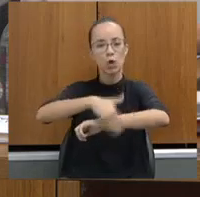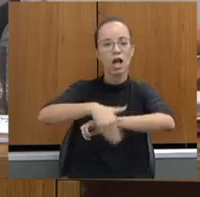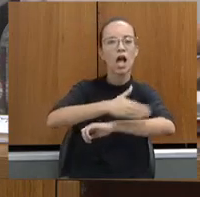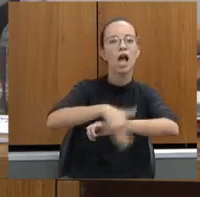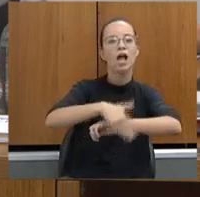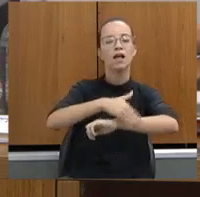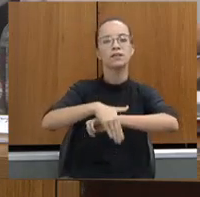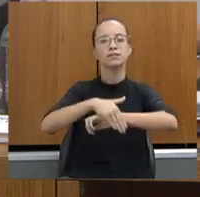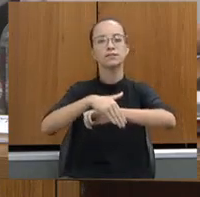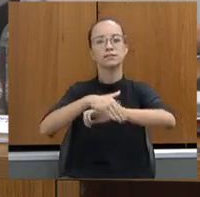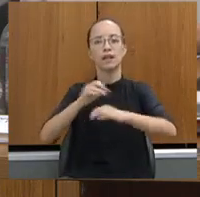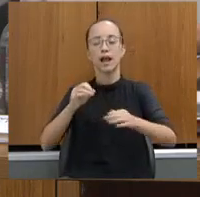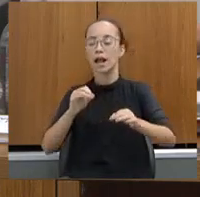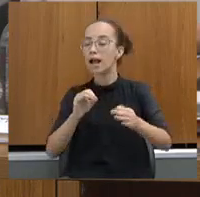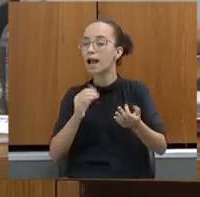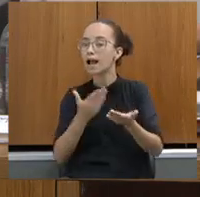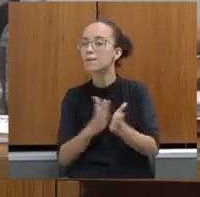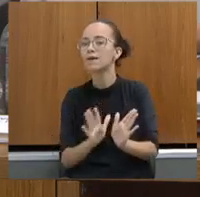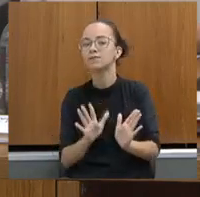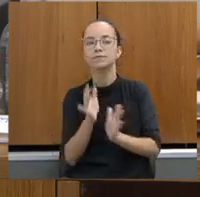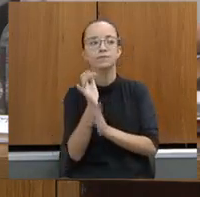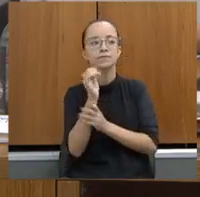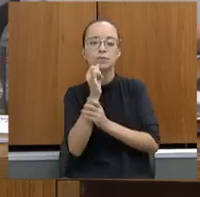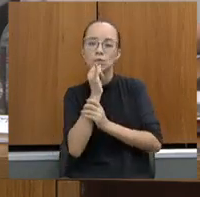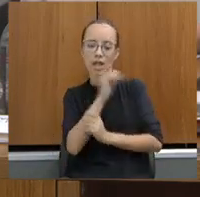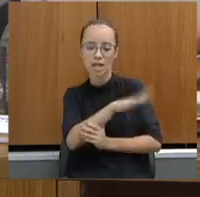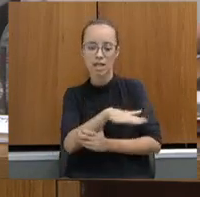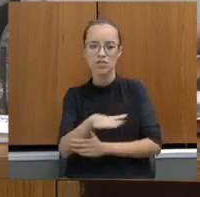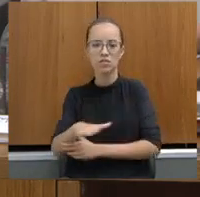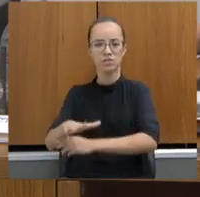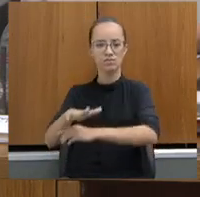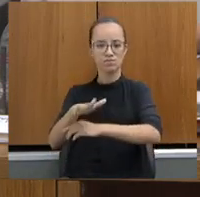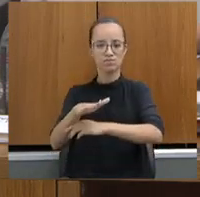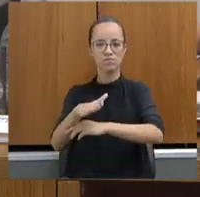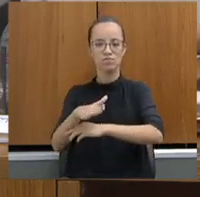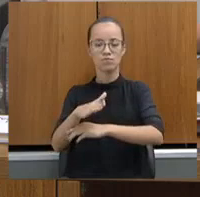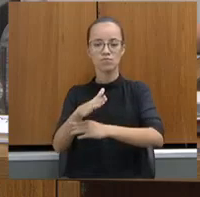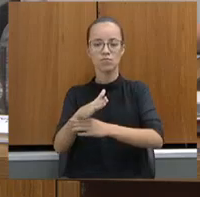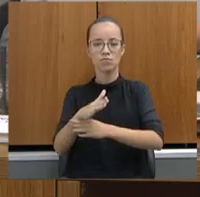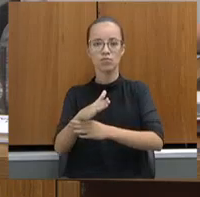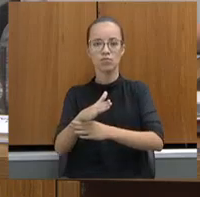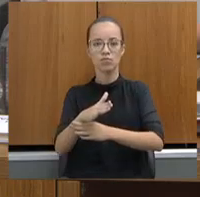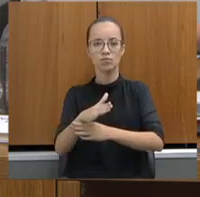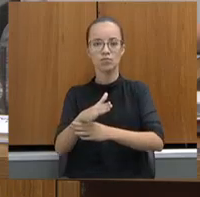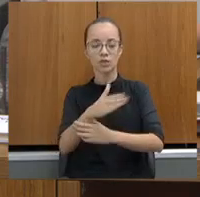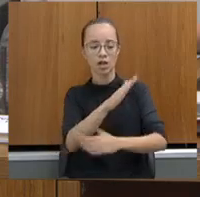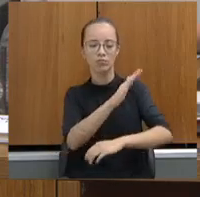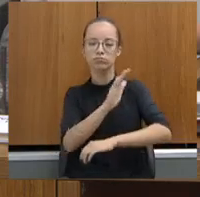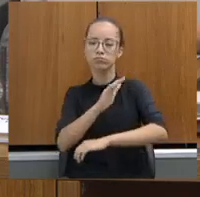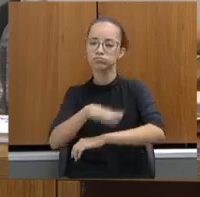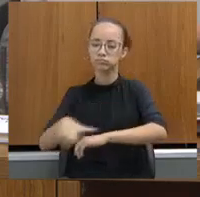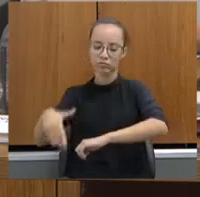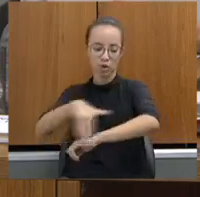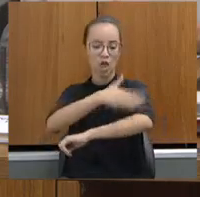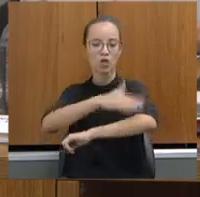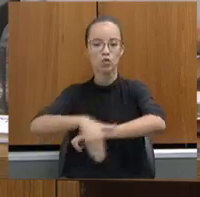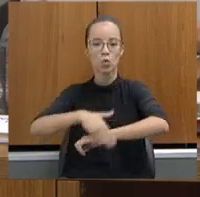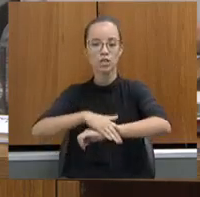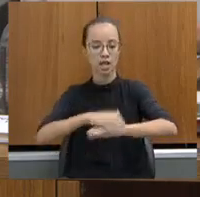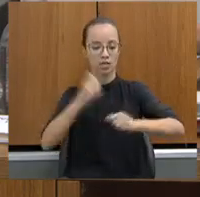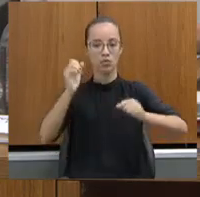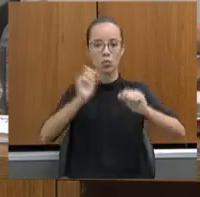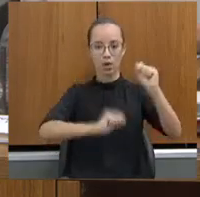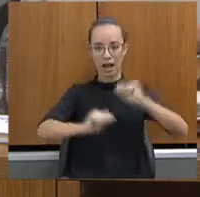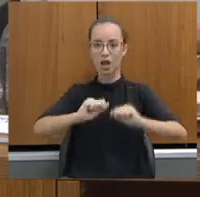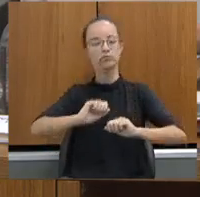Aqueles meninos que você emociona quando eles chegam, porque eles vão passar alguma coisa no parabrisa do seu carro e vão